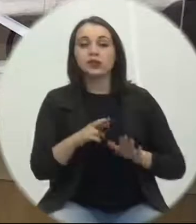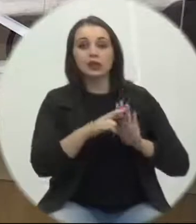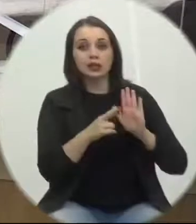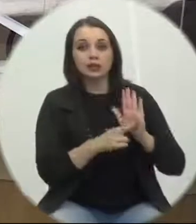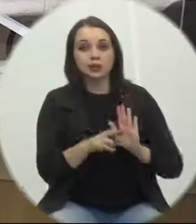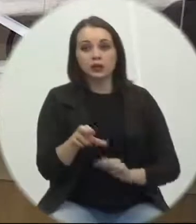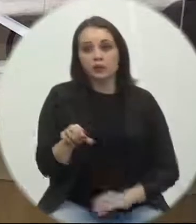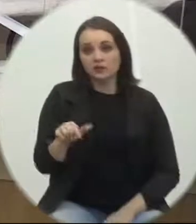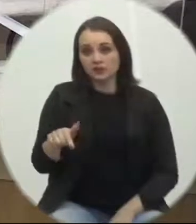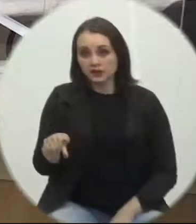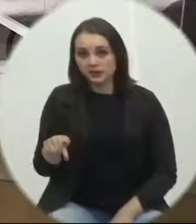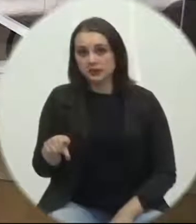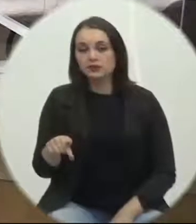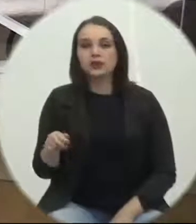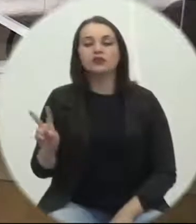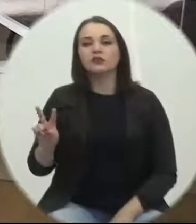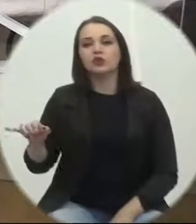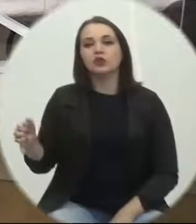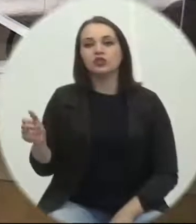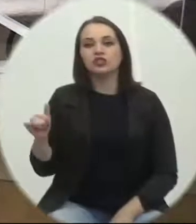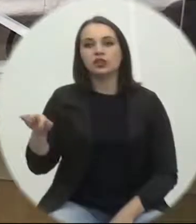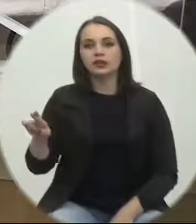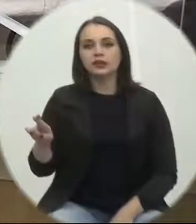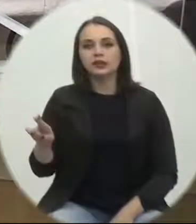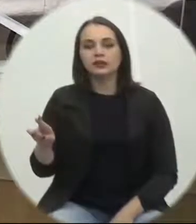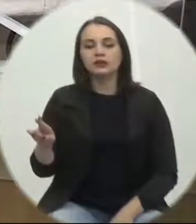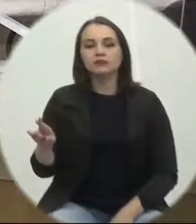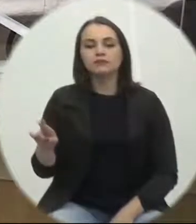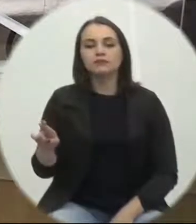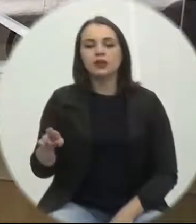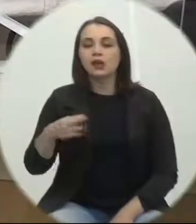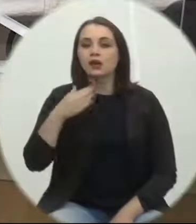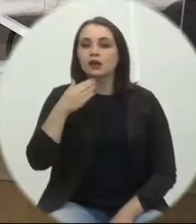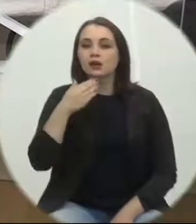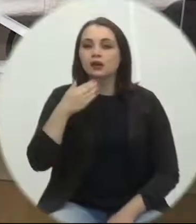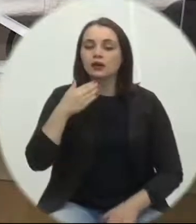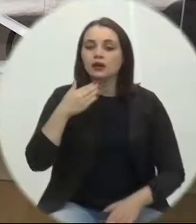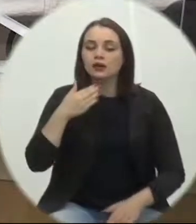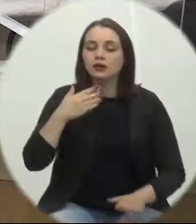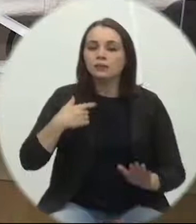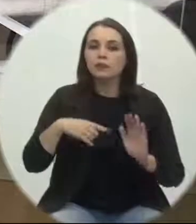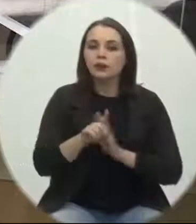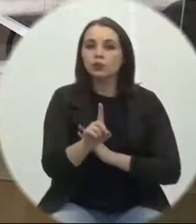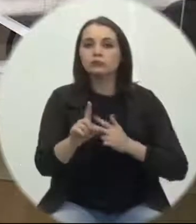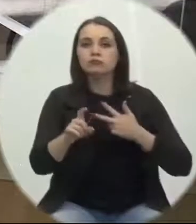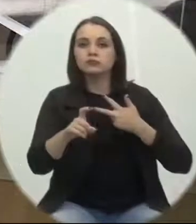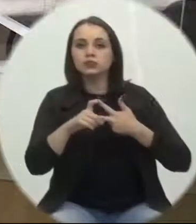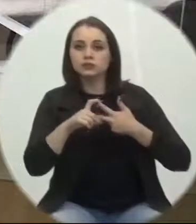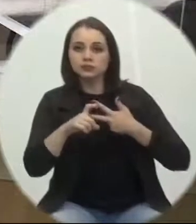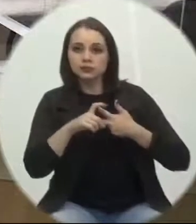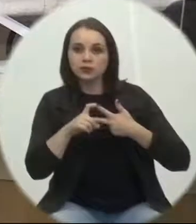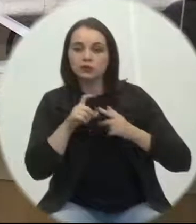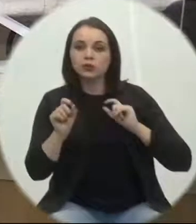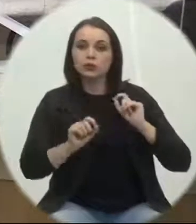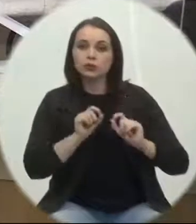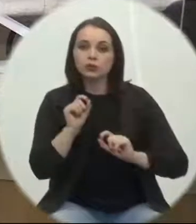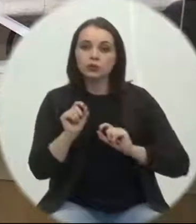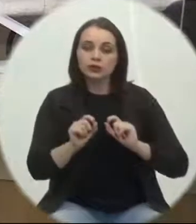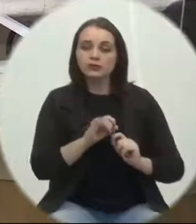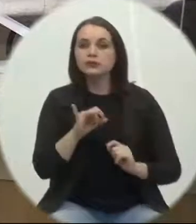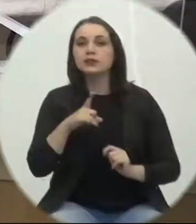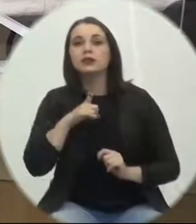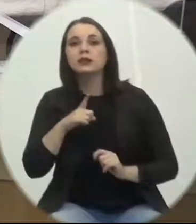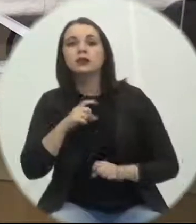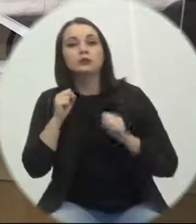97-2021, autor, pastor Jair Alexandre, envio de expediente ao chefe do Poder Executivo Municipal, questionando-se a